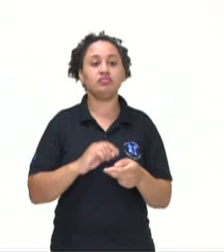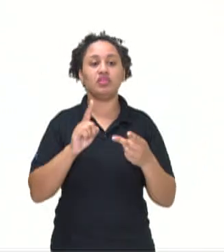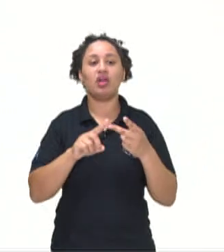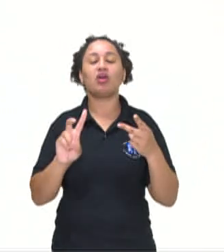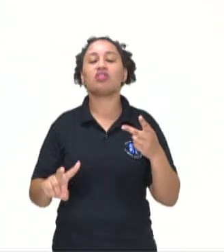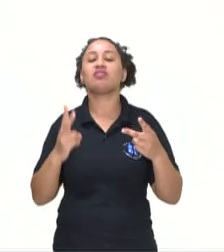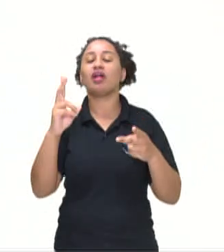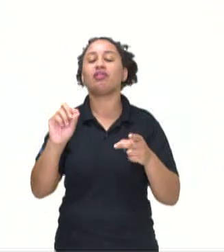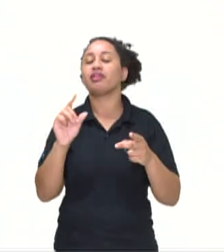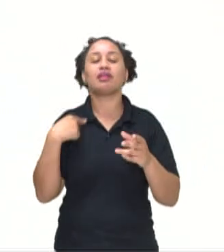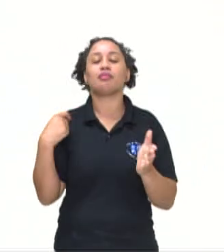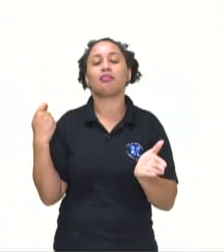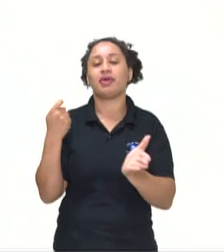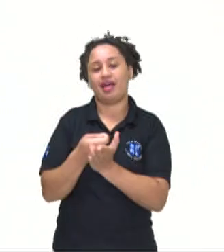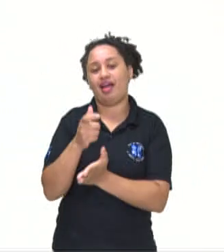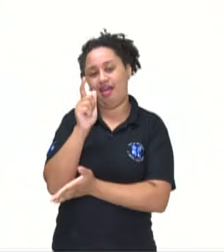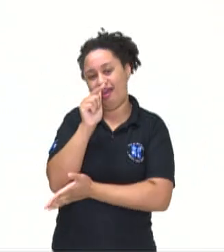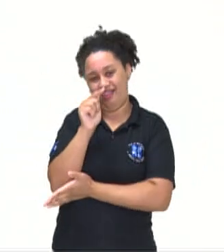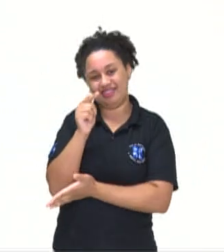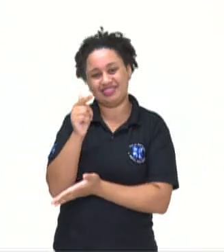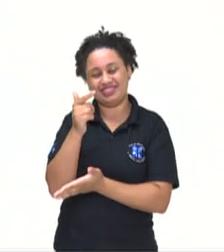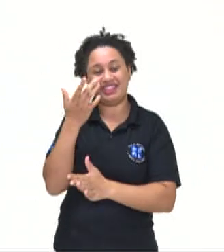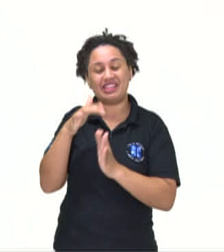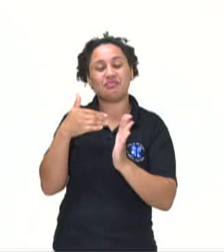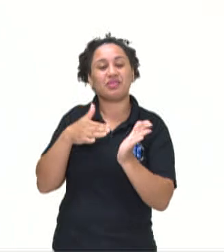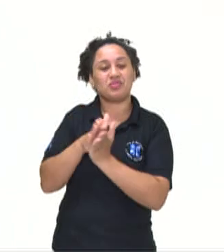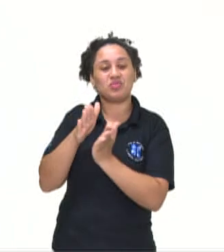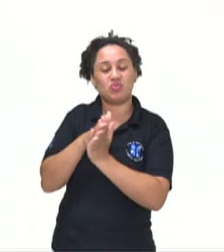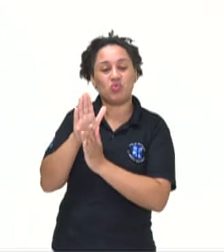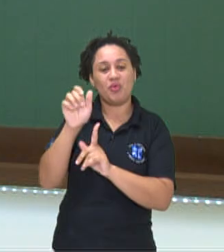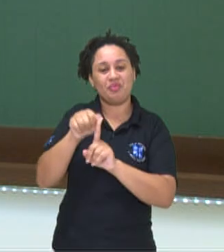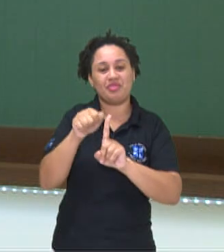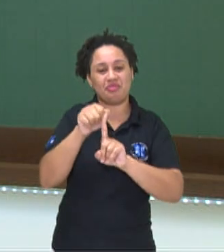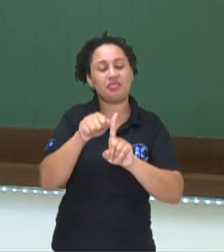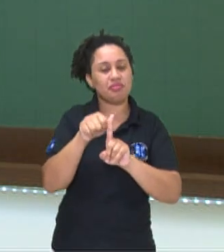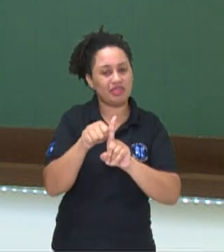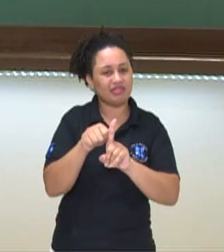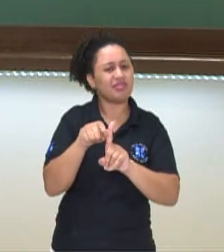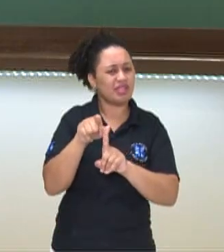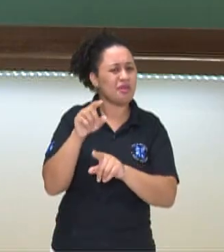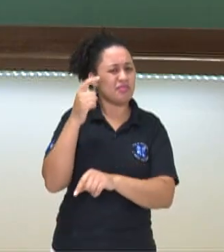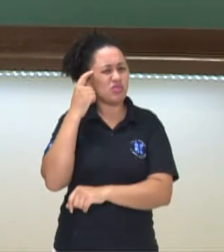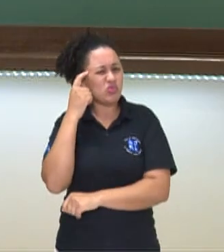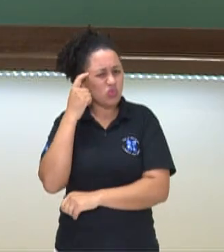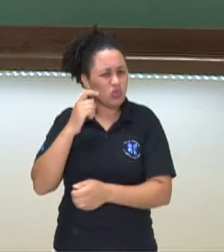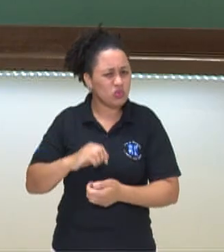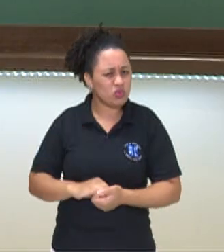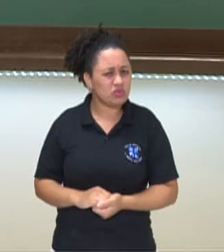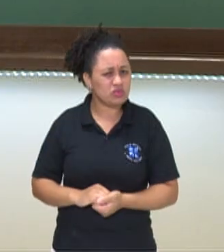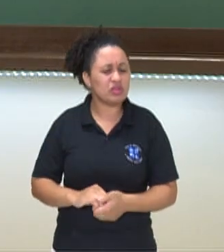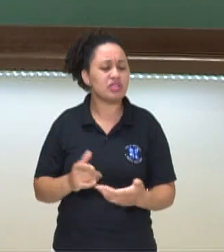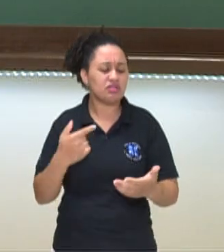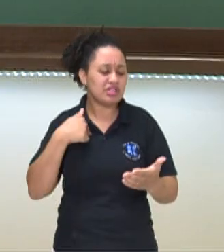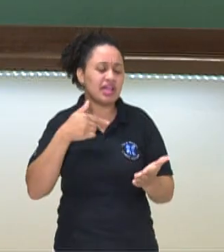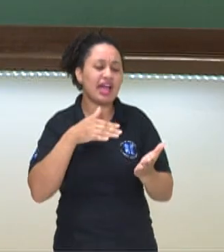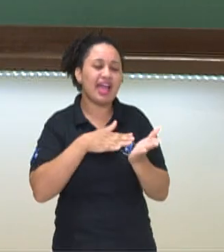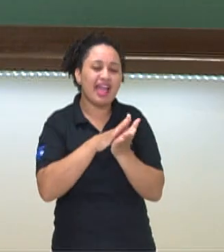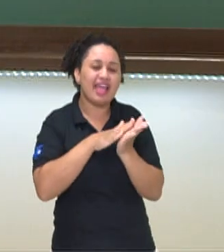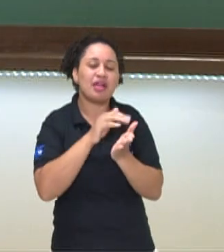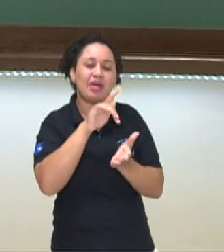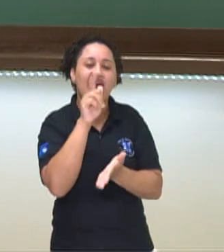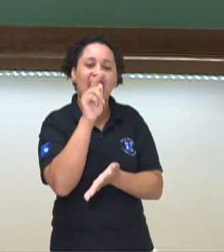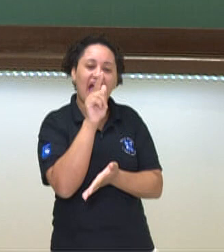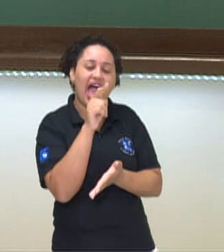fatura de água em função do consumo mensal, você já parou para pensar nisso, gente? Quanto mais você gasta de